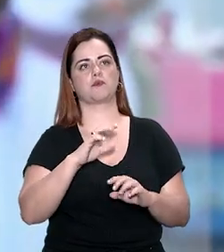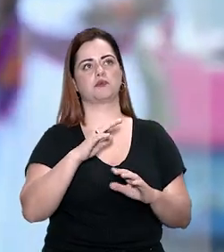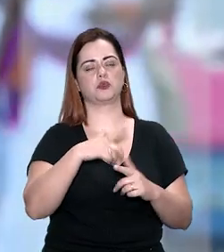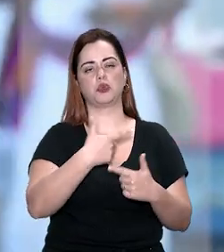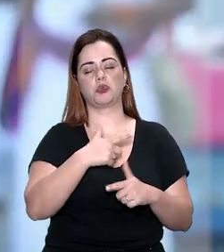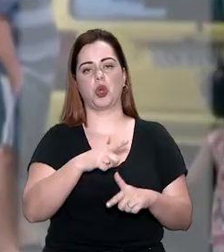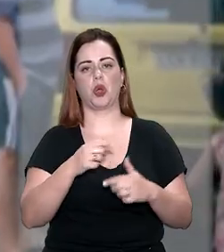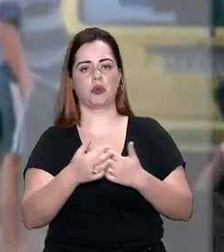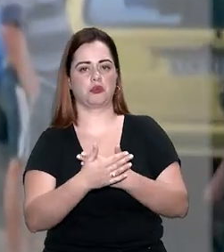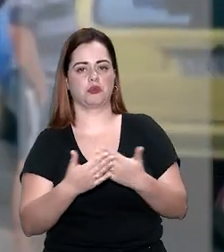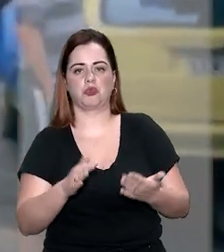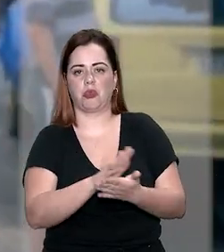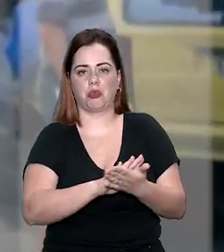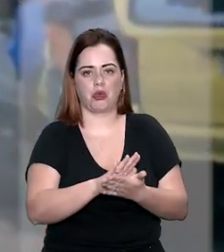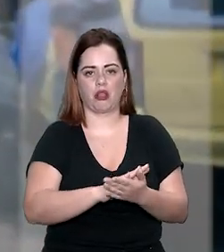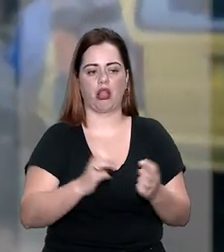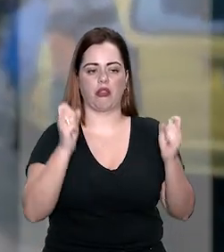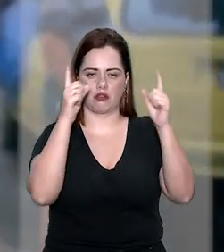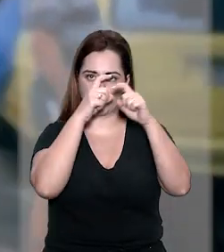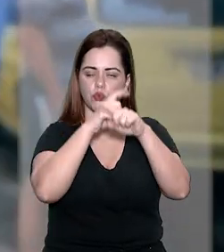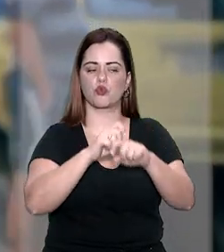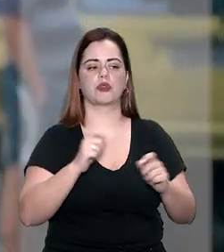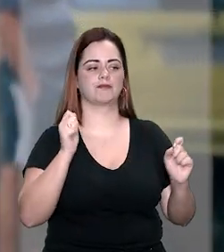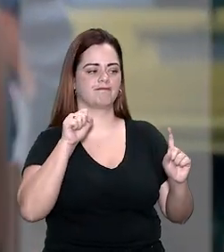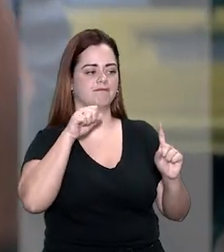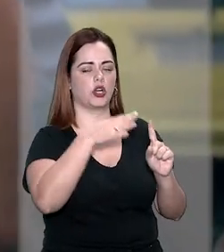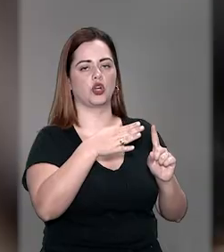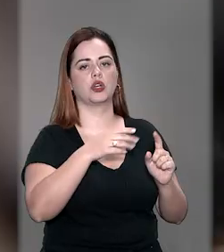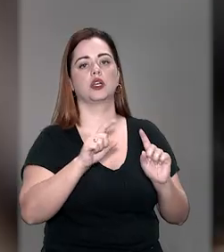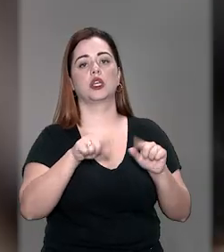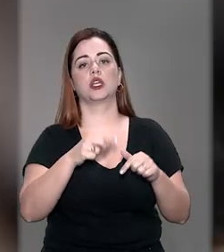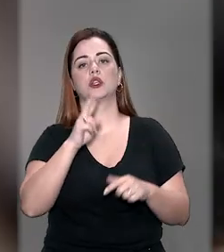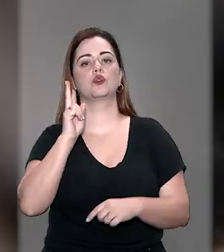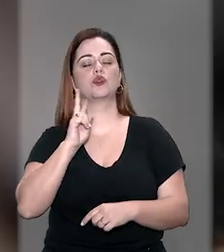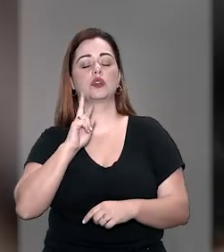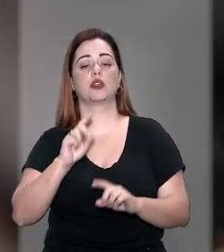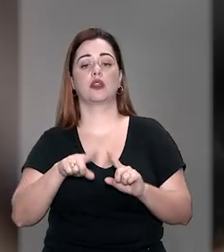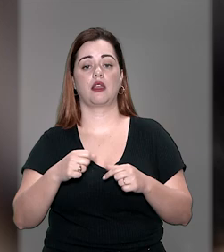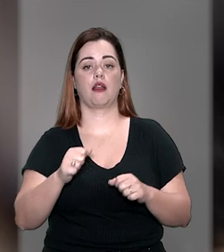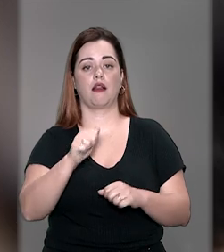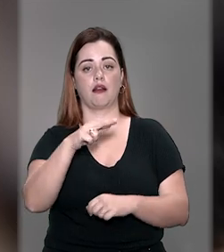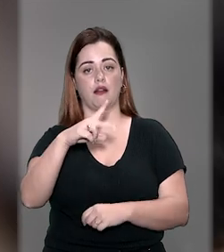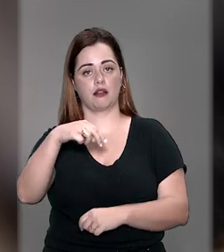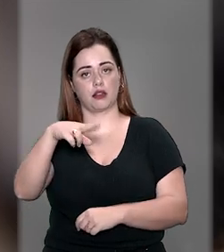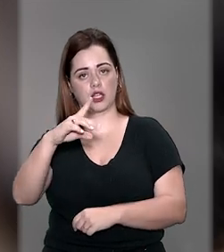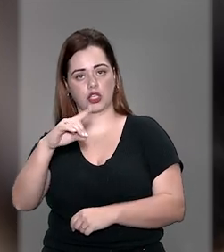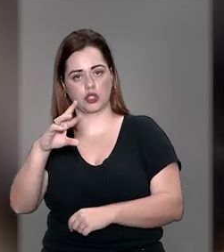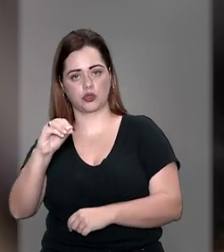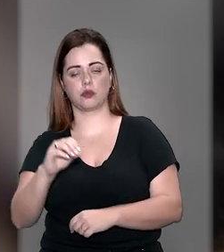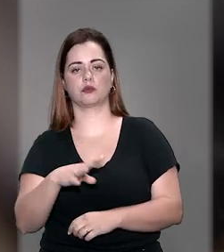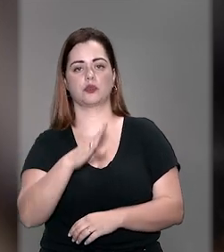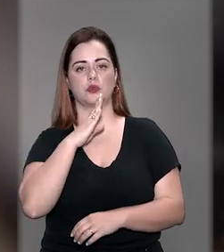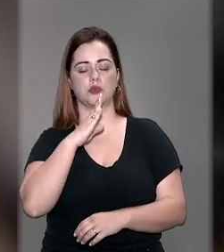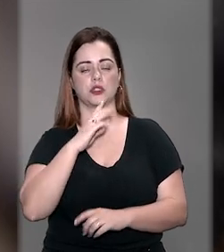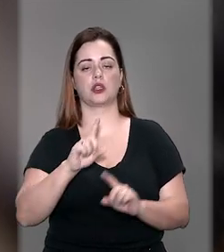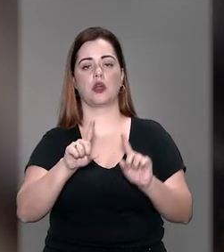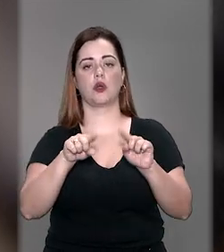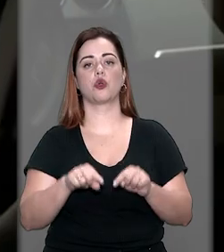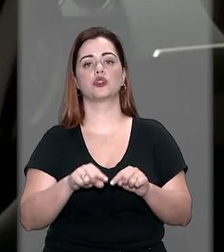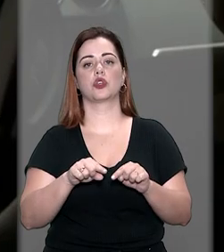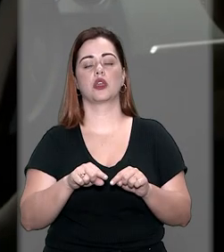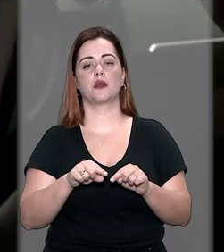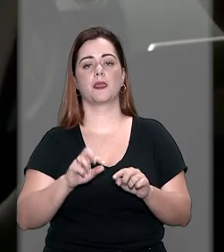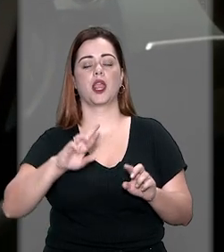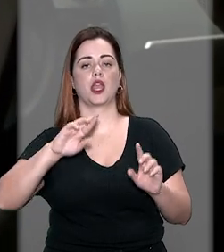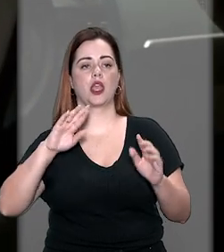e por uso de recurso que dificultou a defesa da vítima. E em relação a Anderson Gomes, por homicídio qualificado,